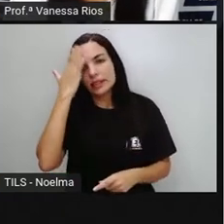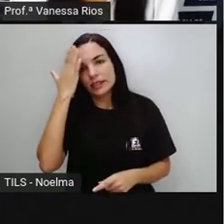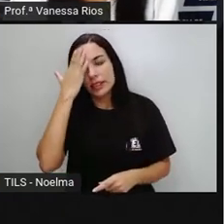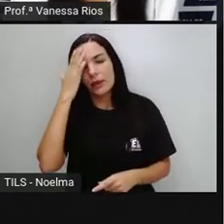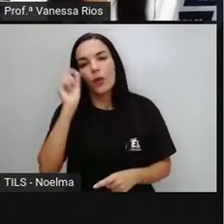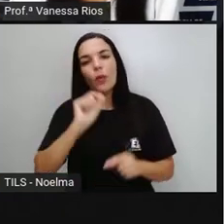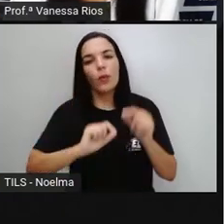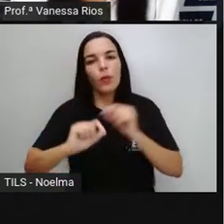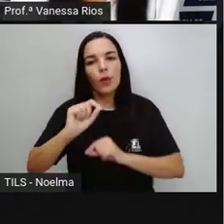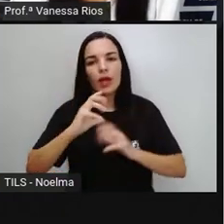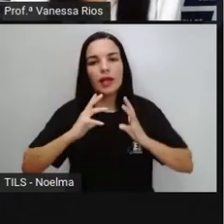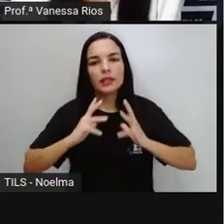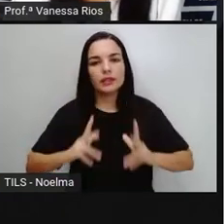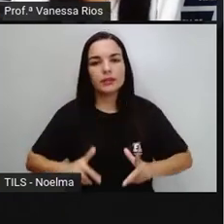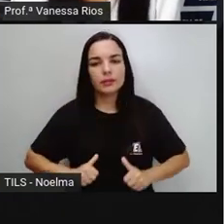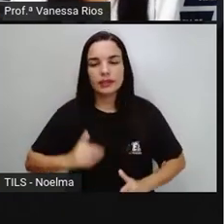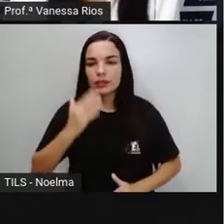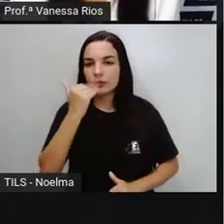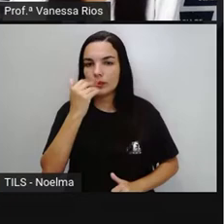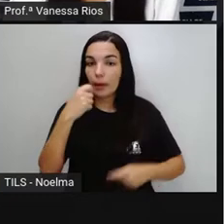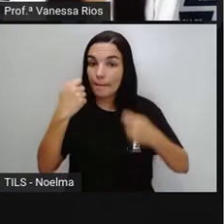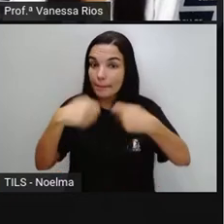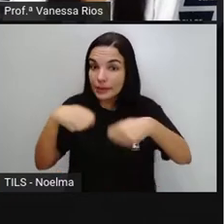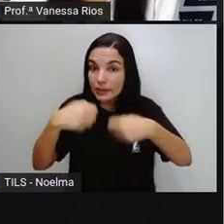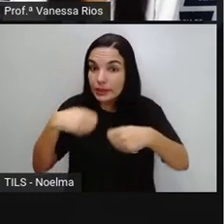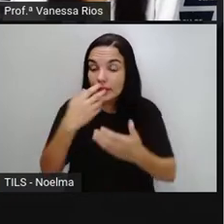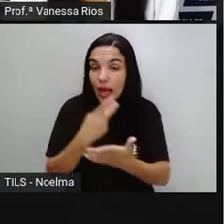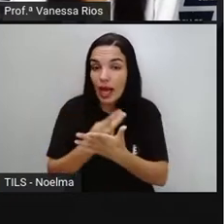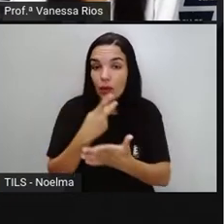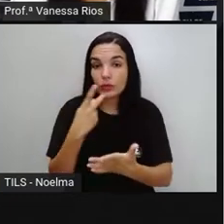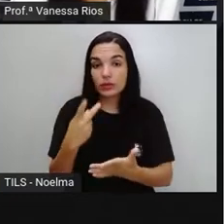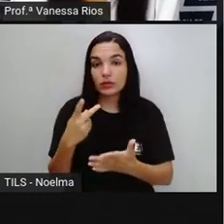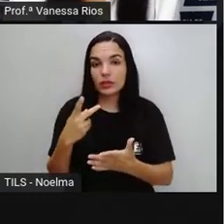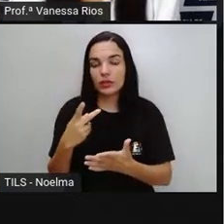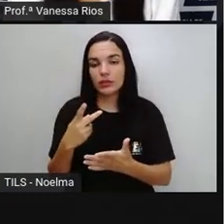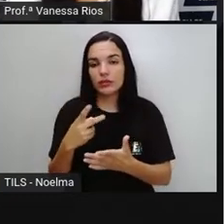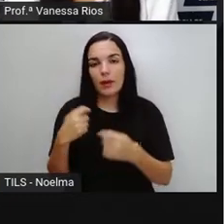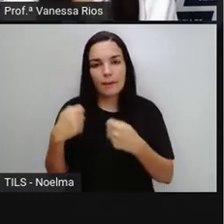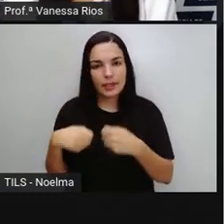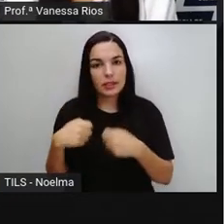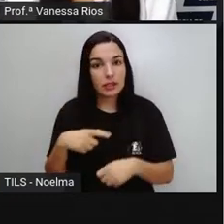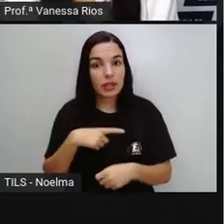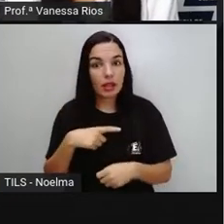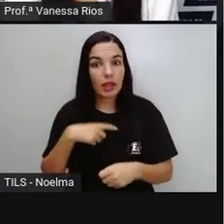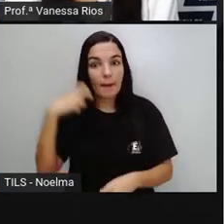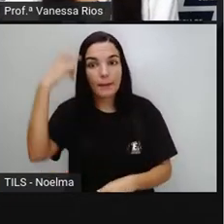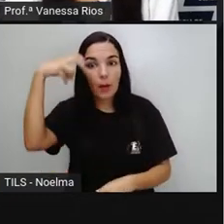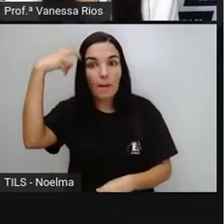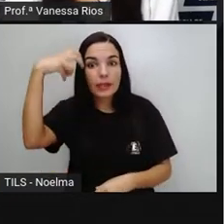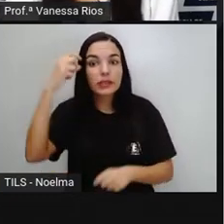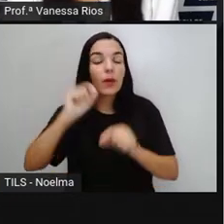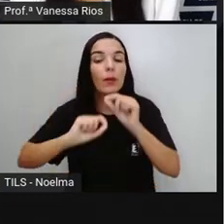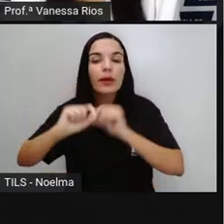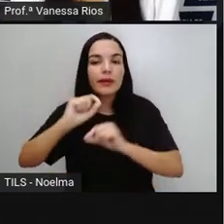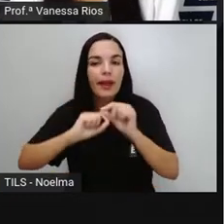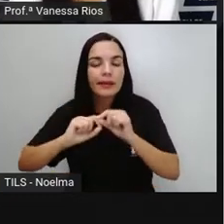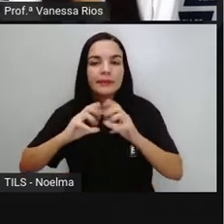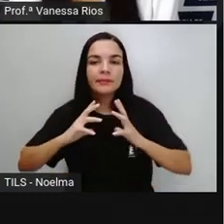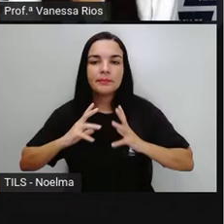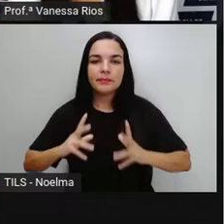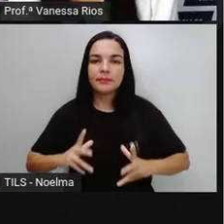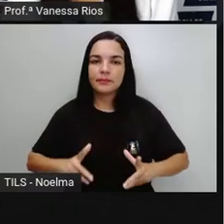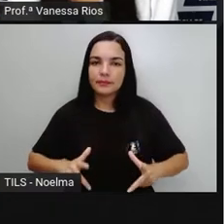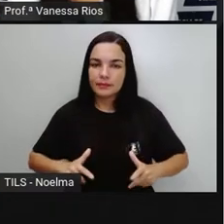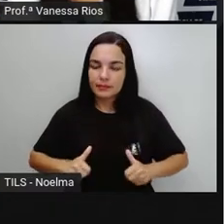Acontecer No nosso dia a dia Nos diversos lugares Que a gente Frequenta A gente precisa Ter a preocupação De higienizar Os